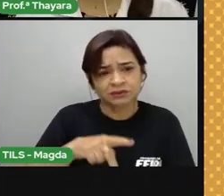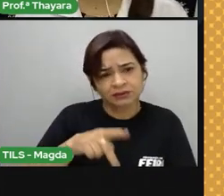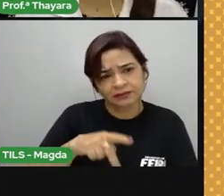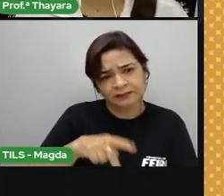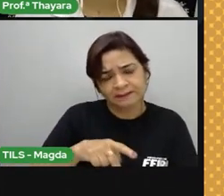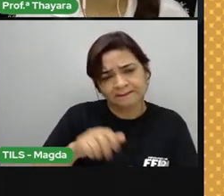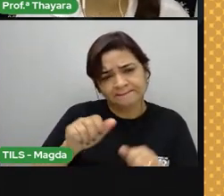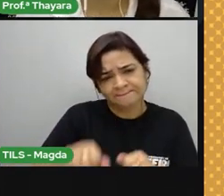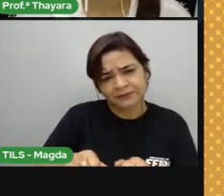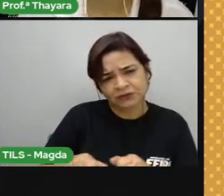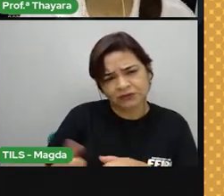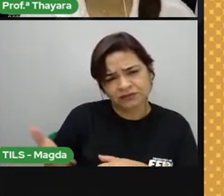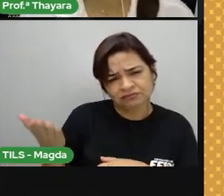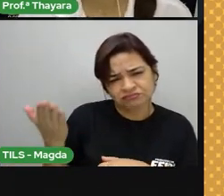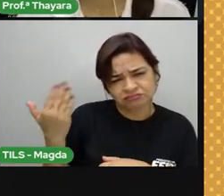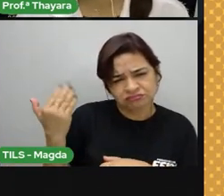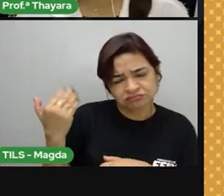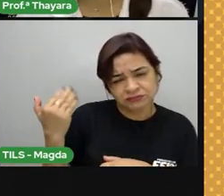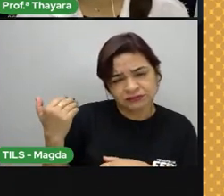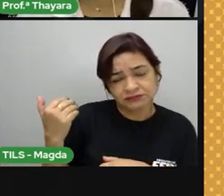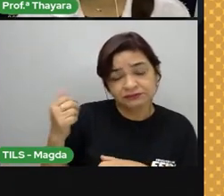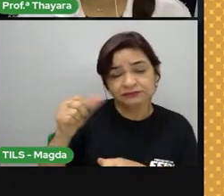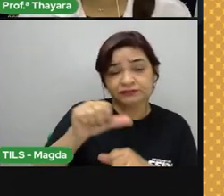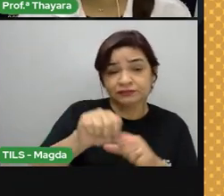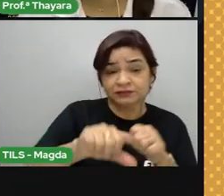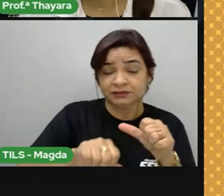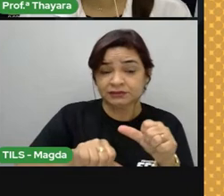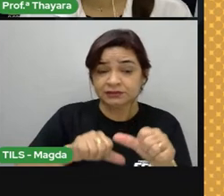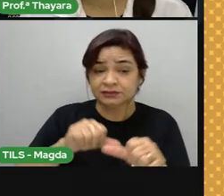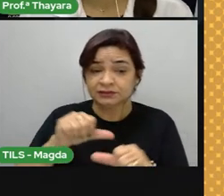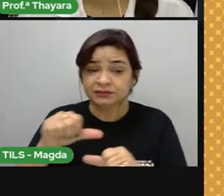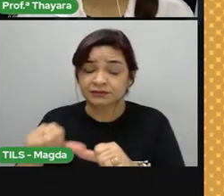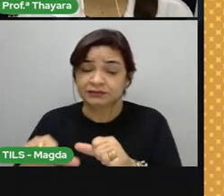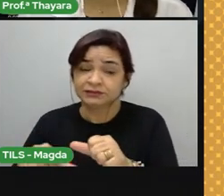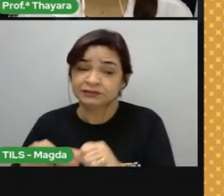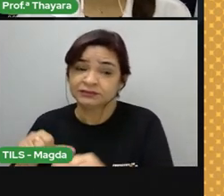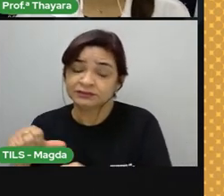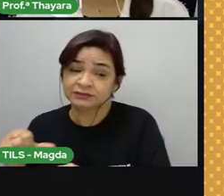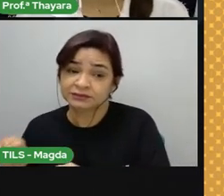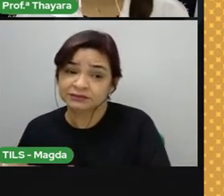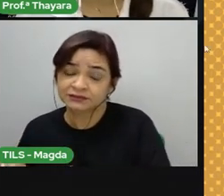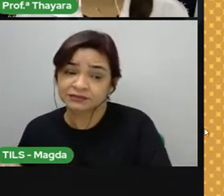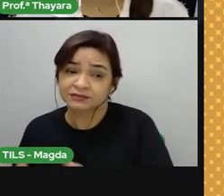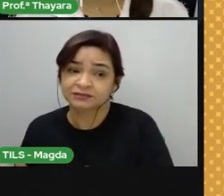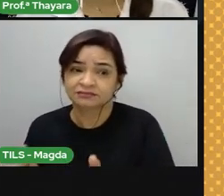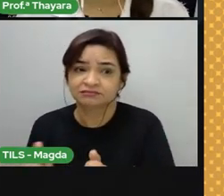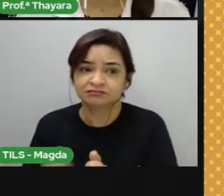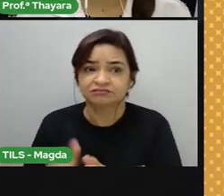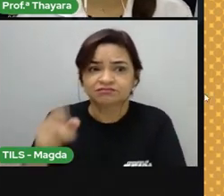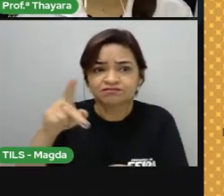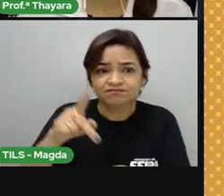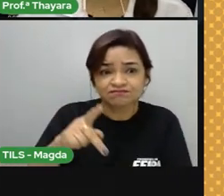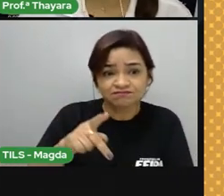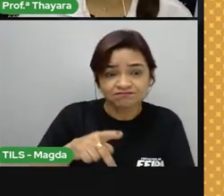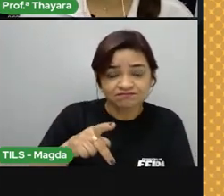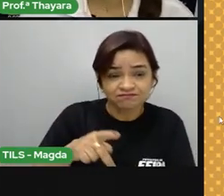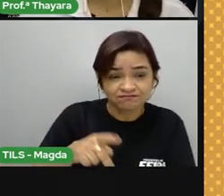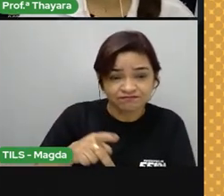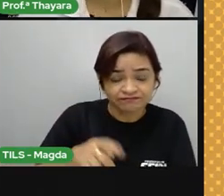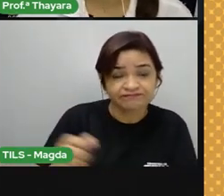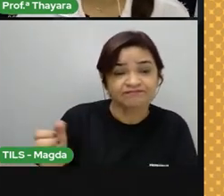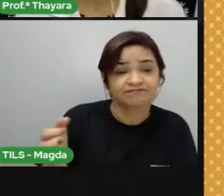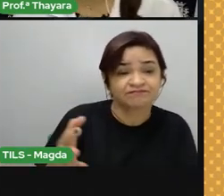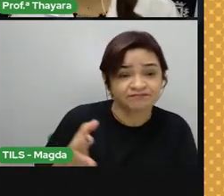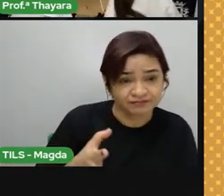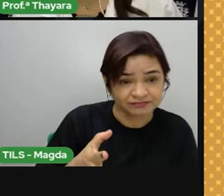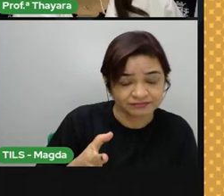rocha que antes era magmática, magmática se transformando em uma rocha metamórfica. A gente pode ter uma rocha que antes era sedimentar,